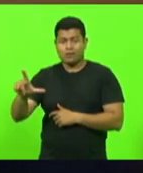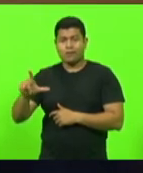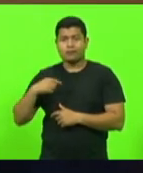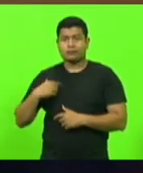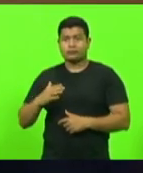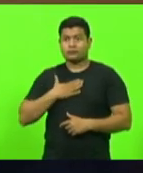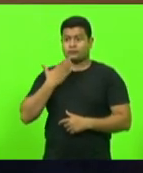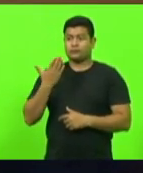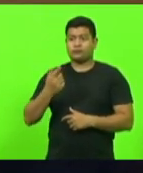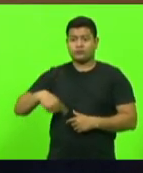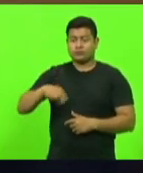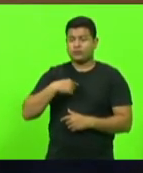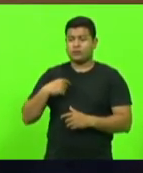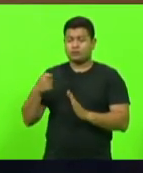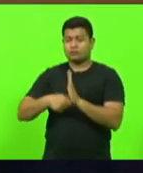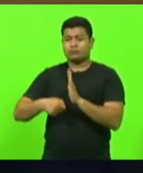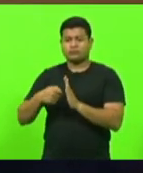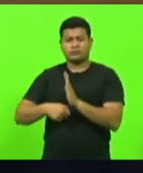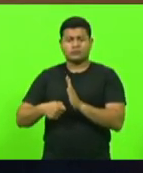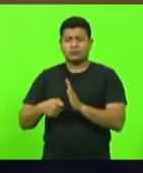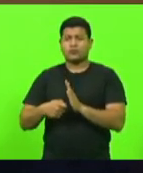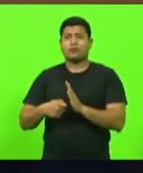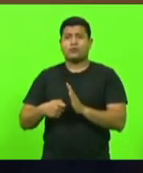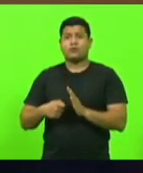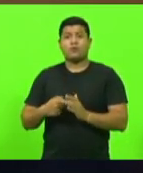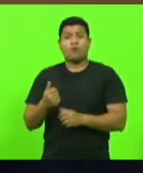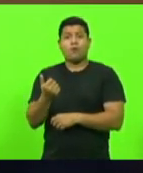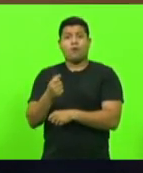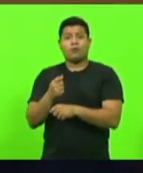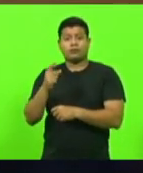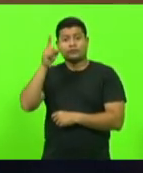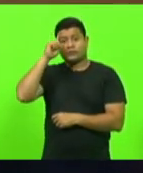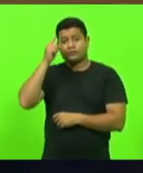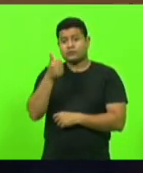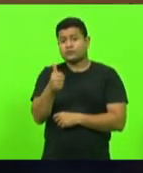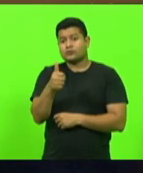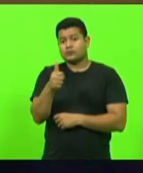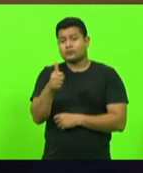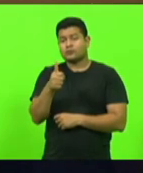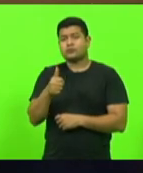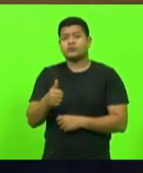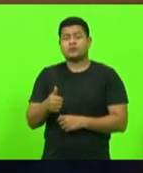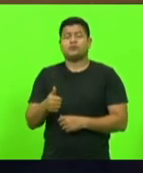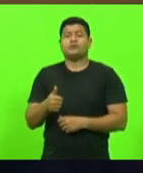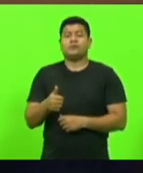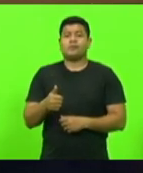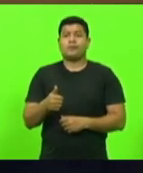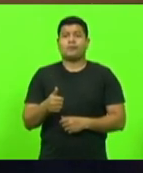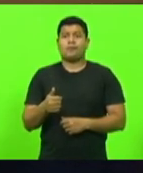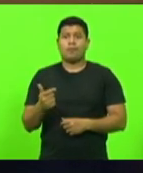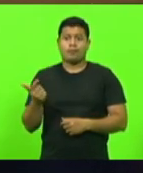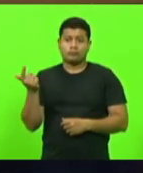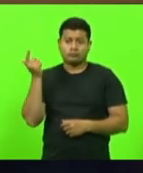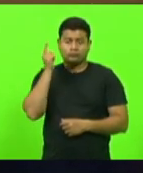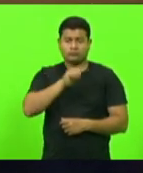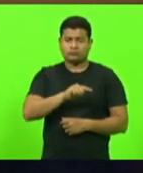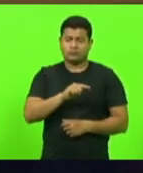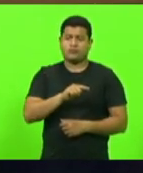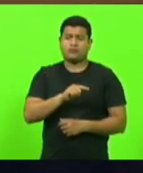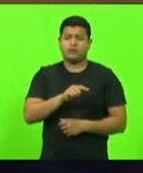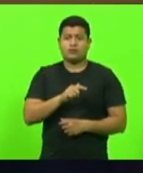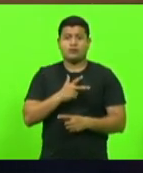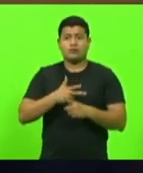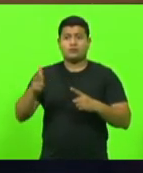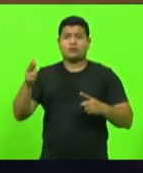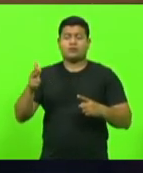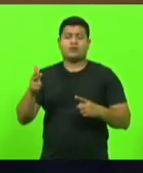enfrentamos foram 11 dias de luta mas passamos chorando mas